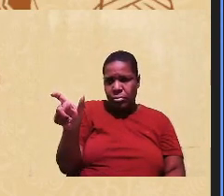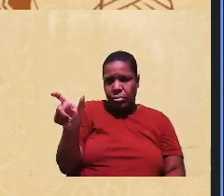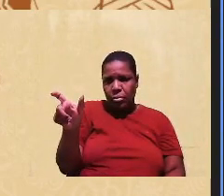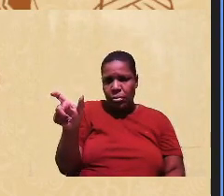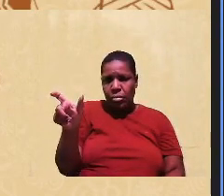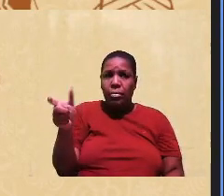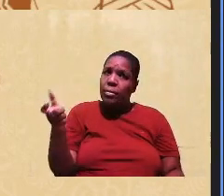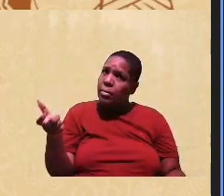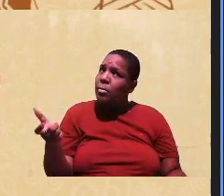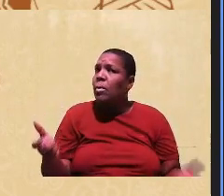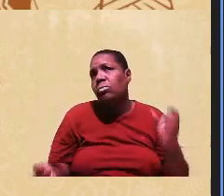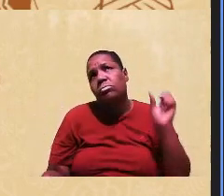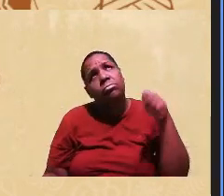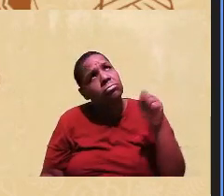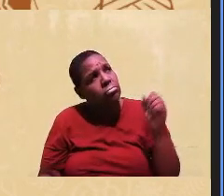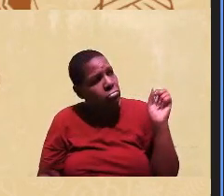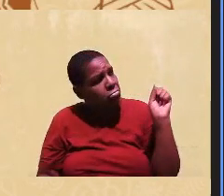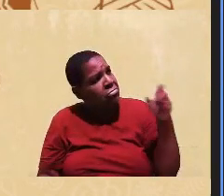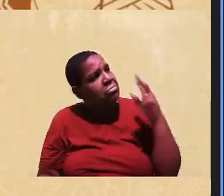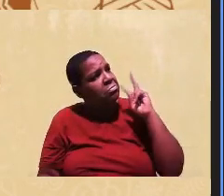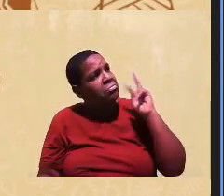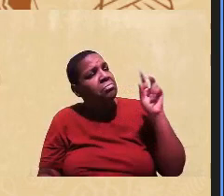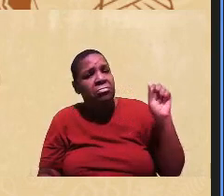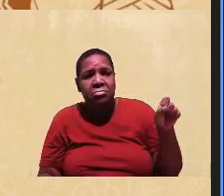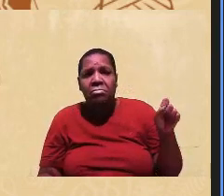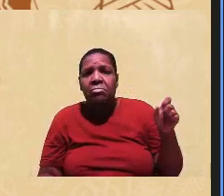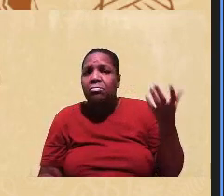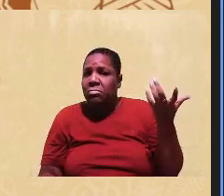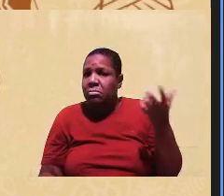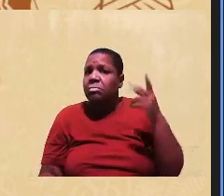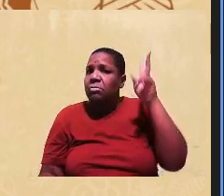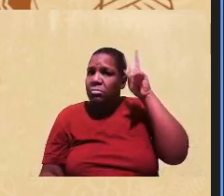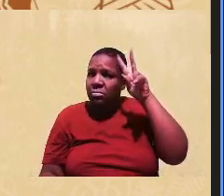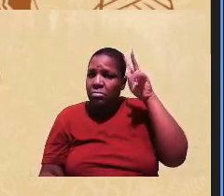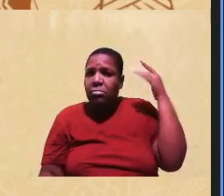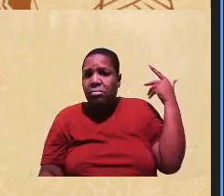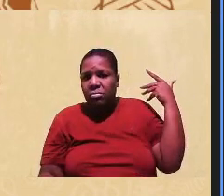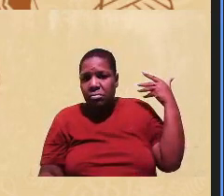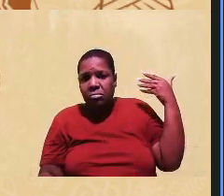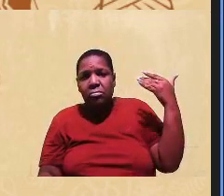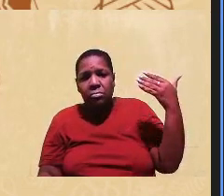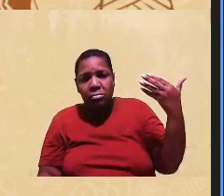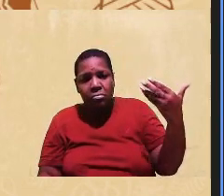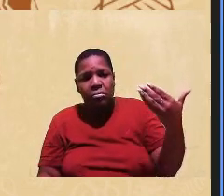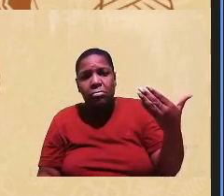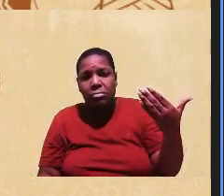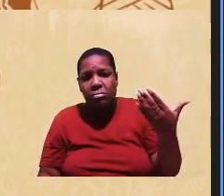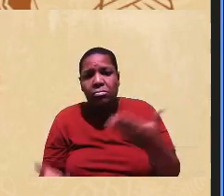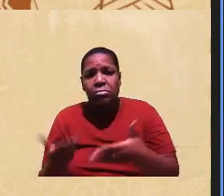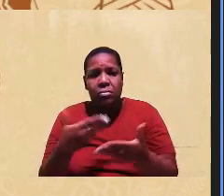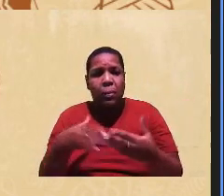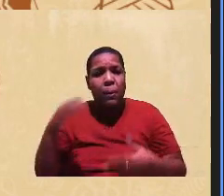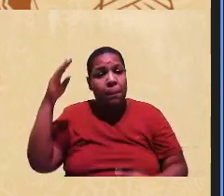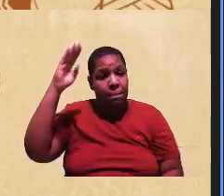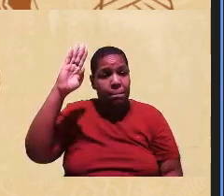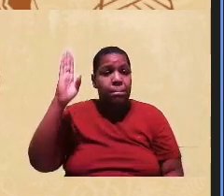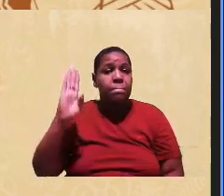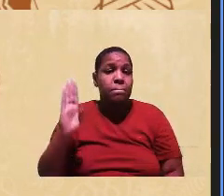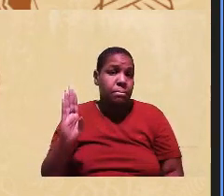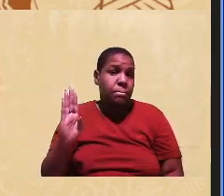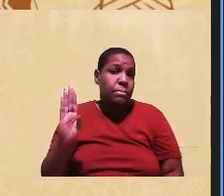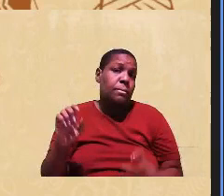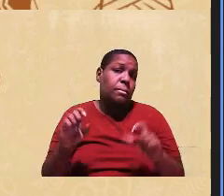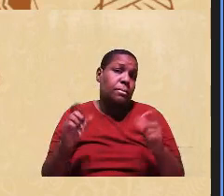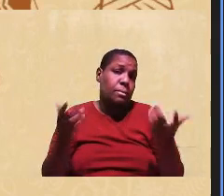diria que sim. E, considerando a história das relações sociais brasileiras. Então, inclusive, agora,